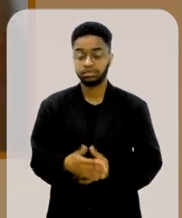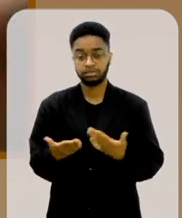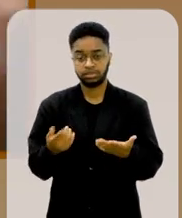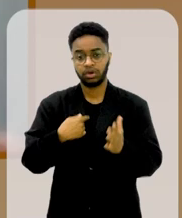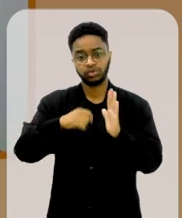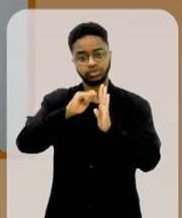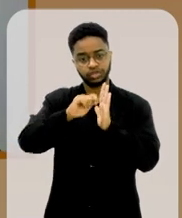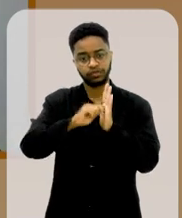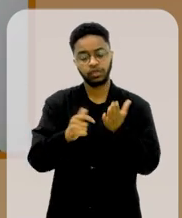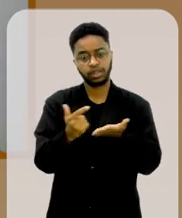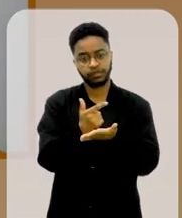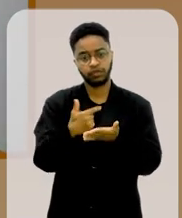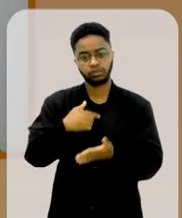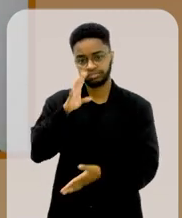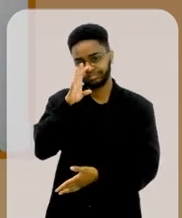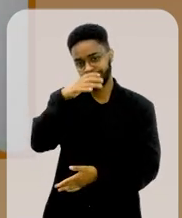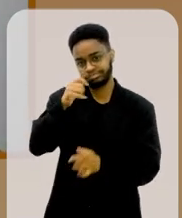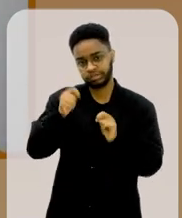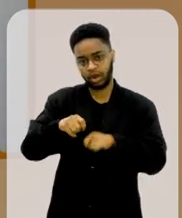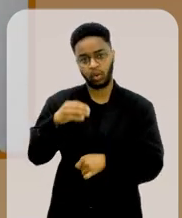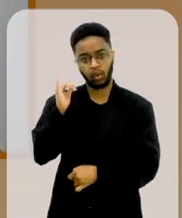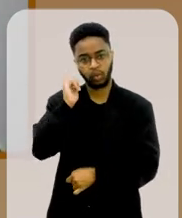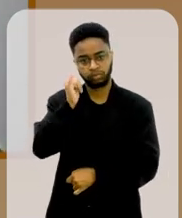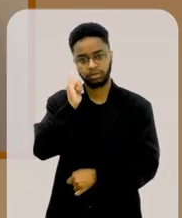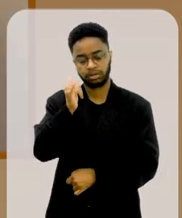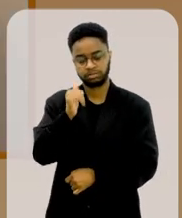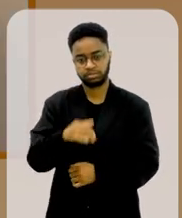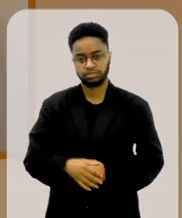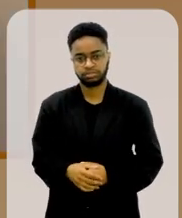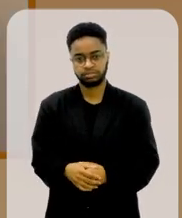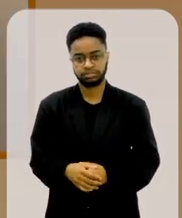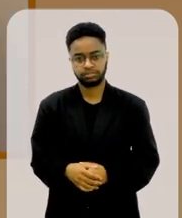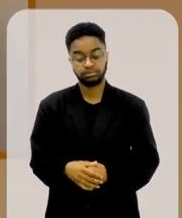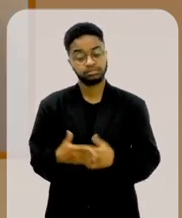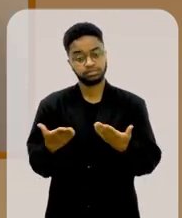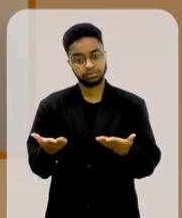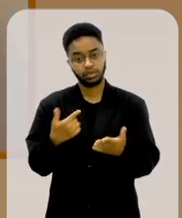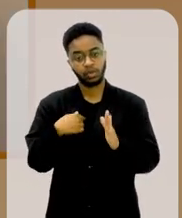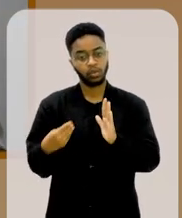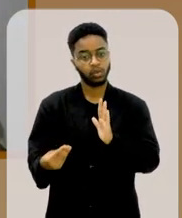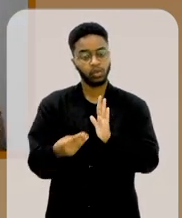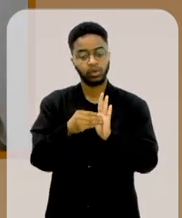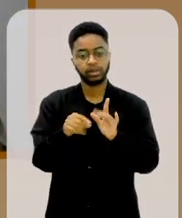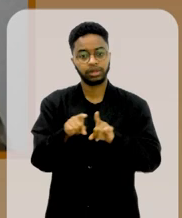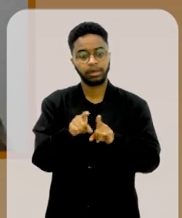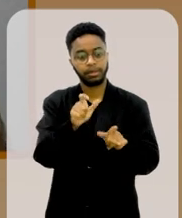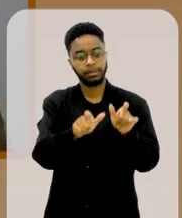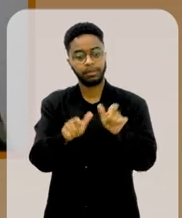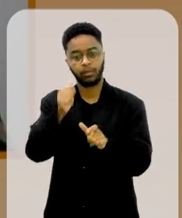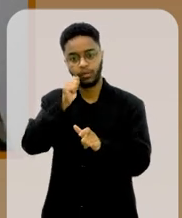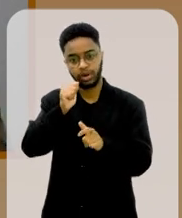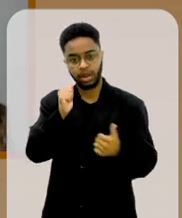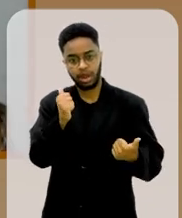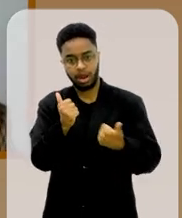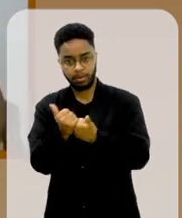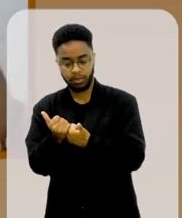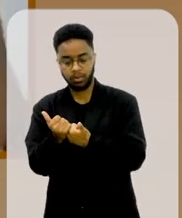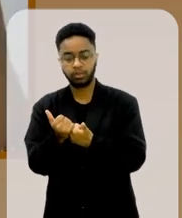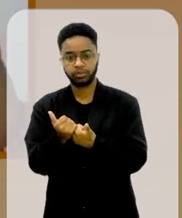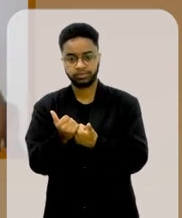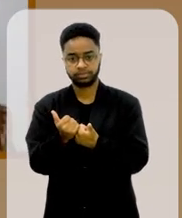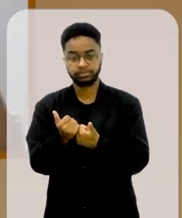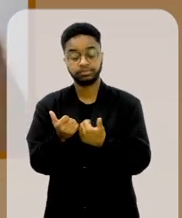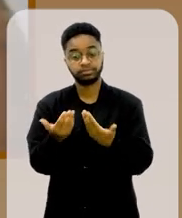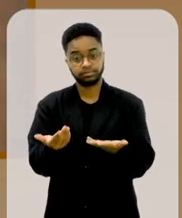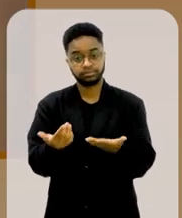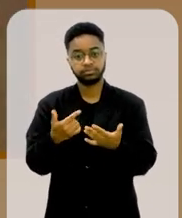quando eu escrevi o livro Sobreviver e Posso Contar. E coloquei, e tive o apoio das mulheres nesse sentido.